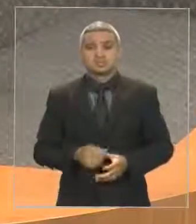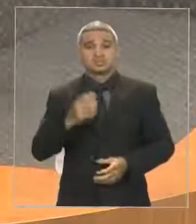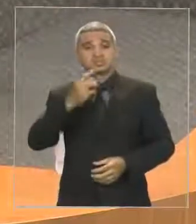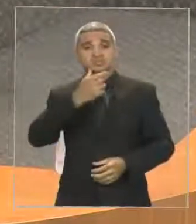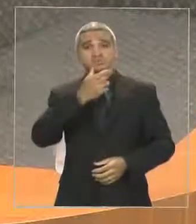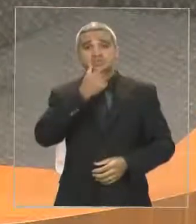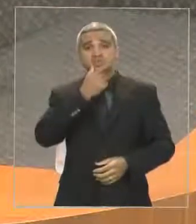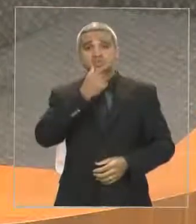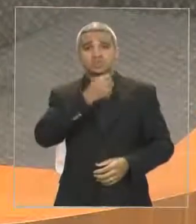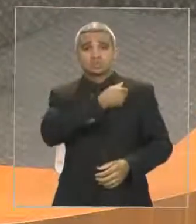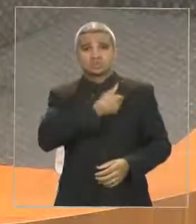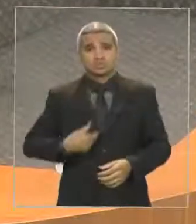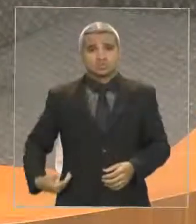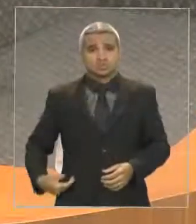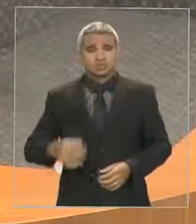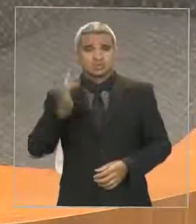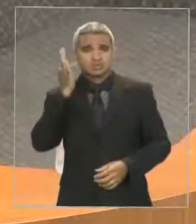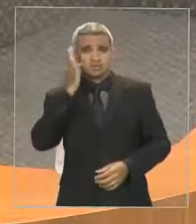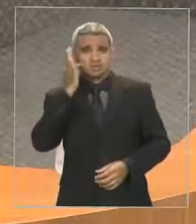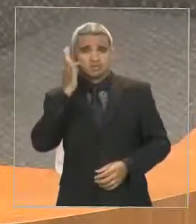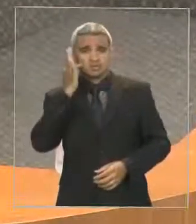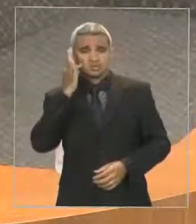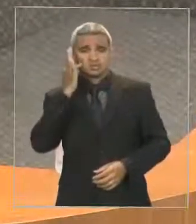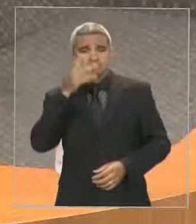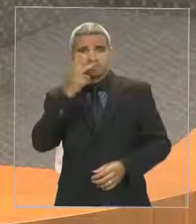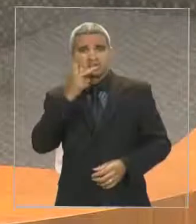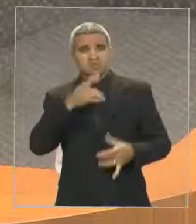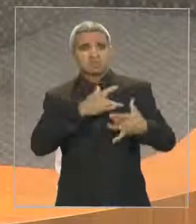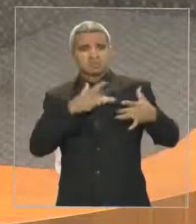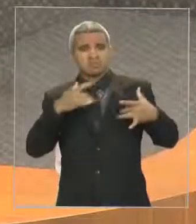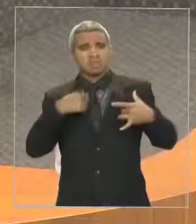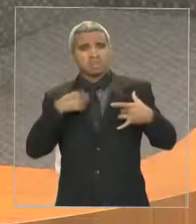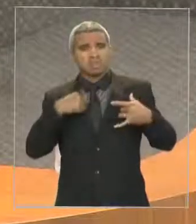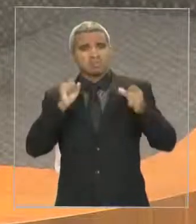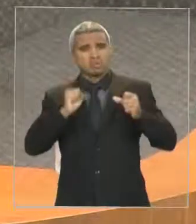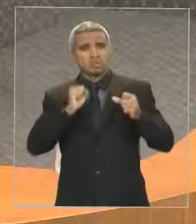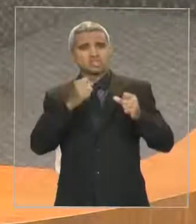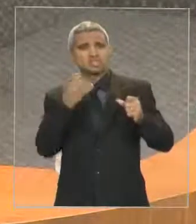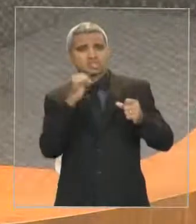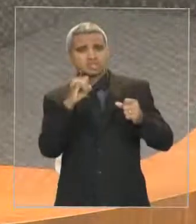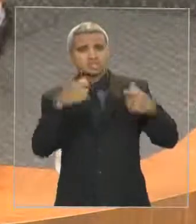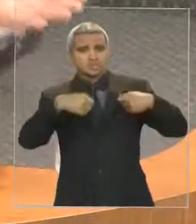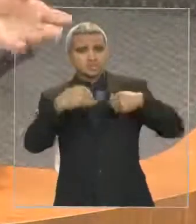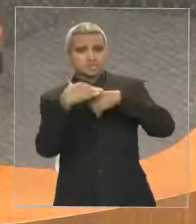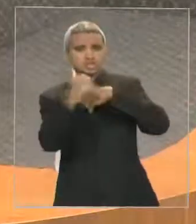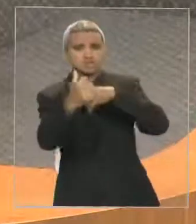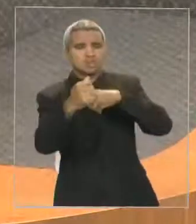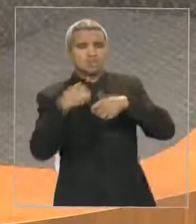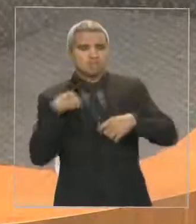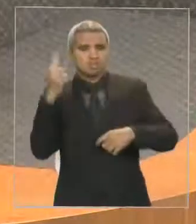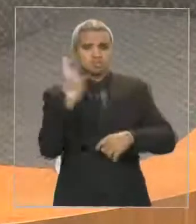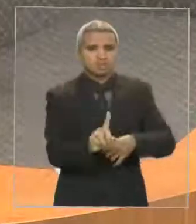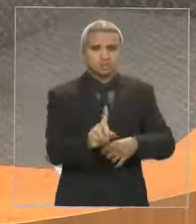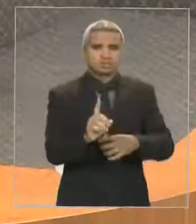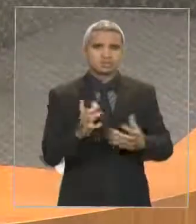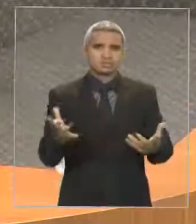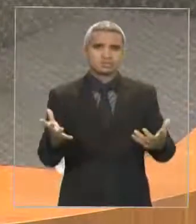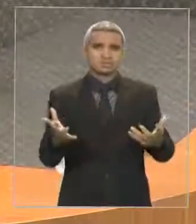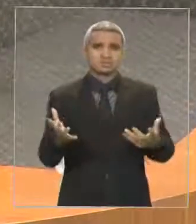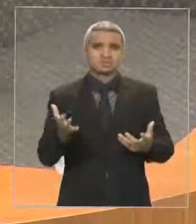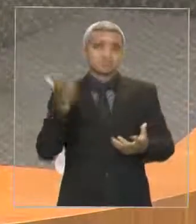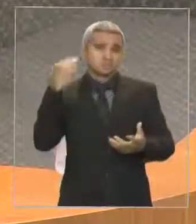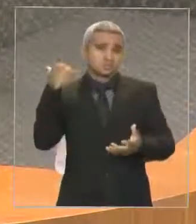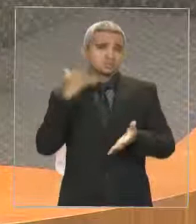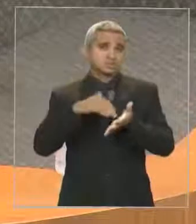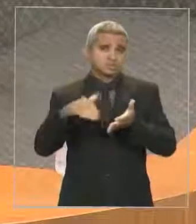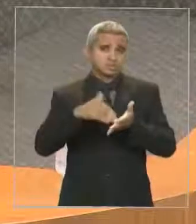o próprio governador Flávio Dino se colocou à disposição. E, já que nós já tivemos um secretário, semana que vem teremos um